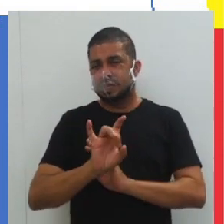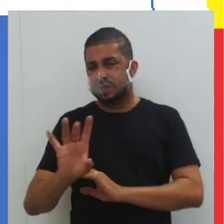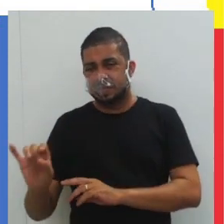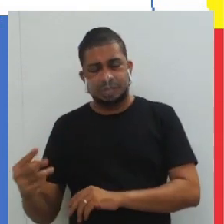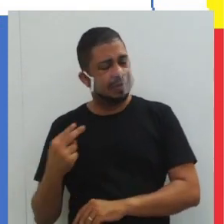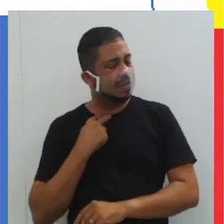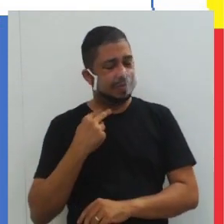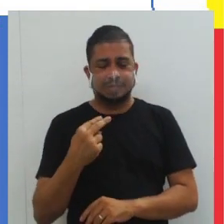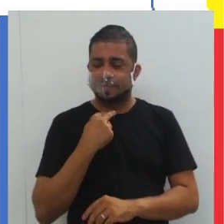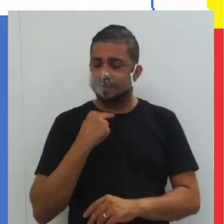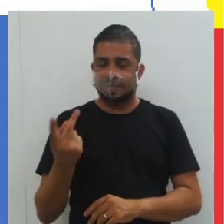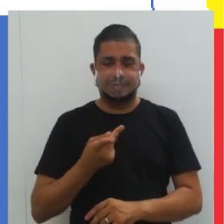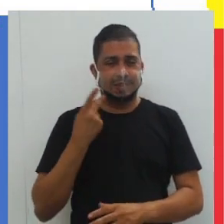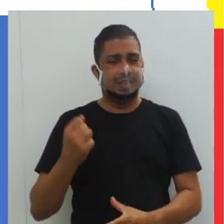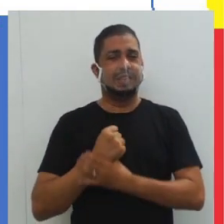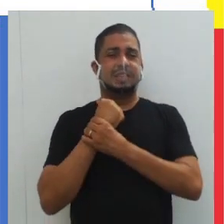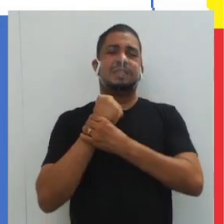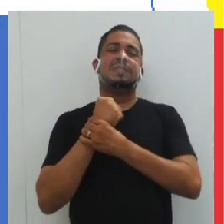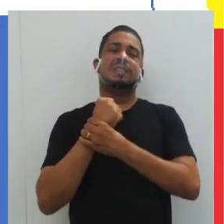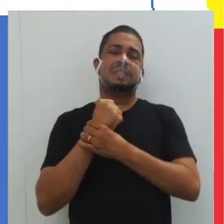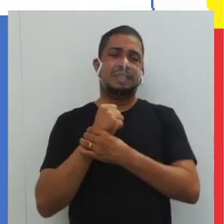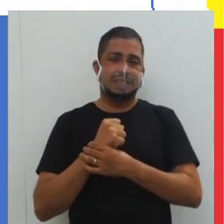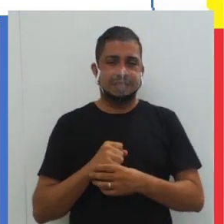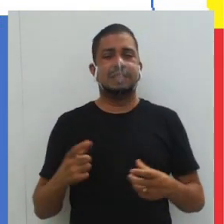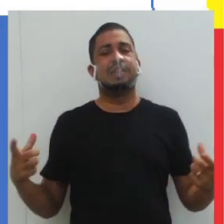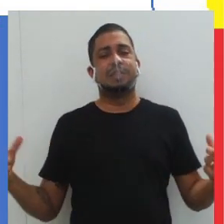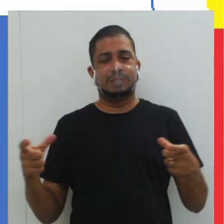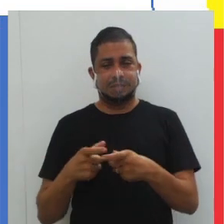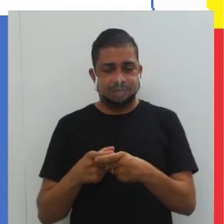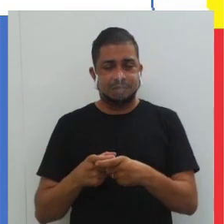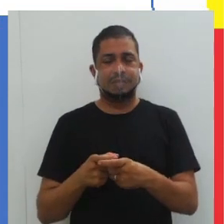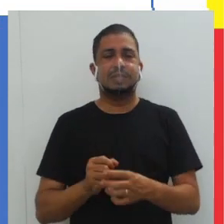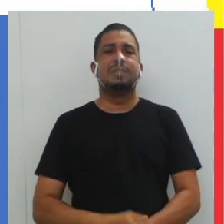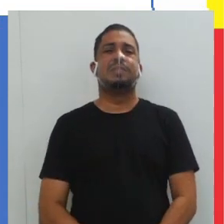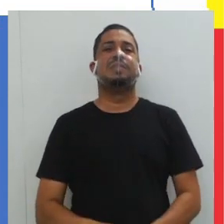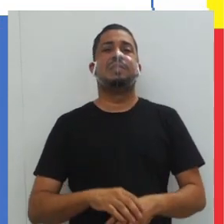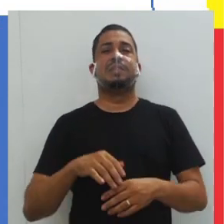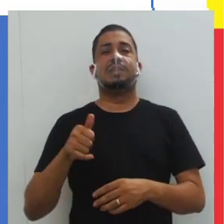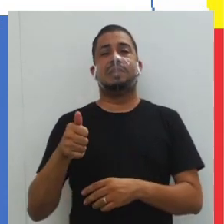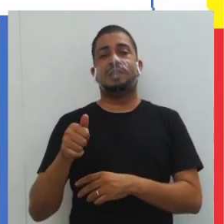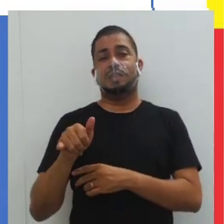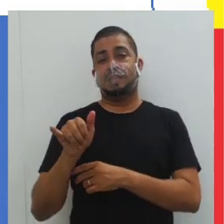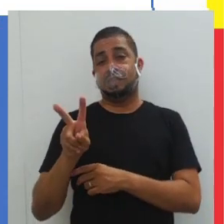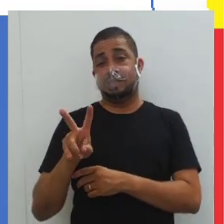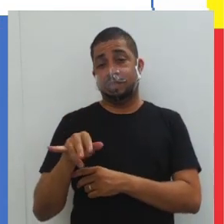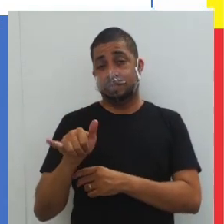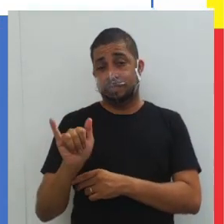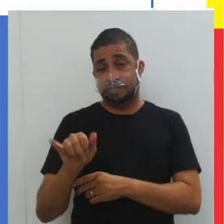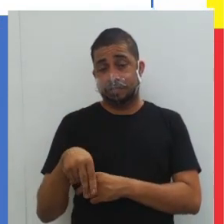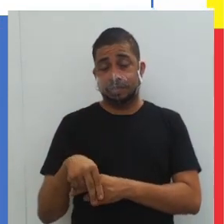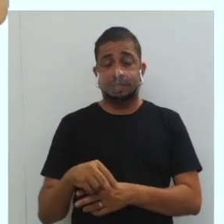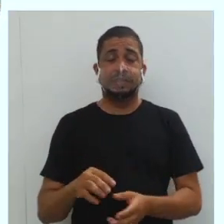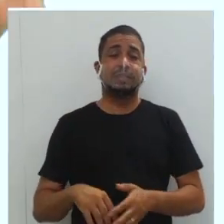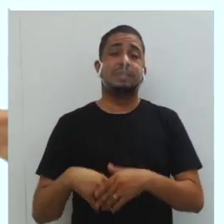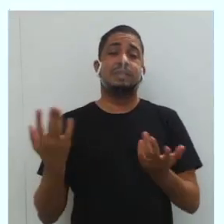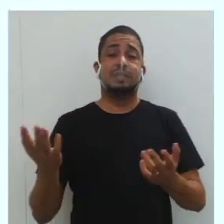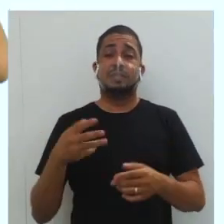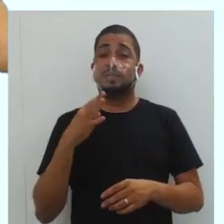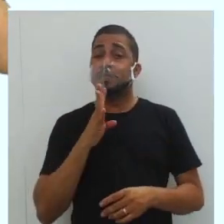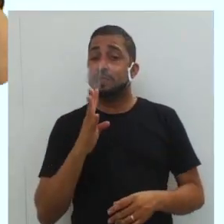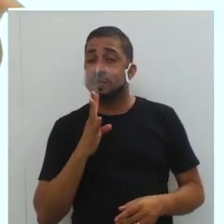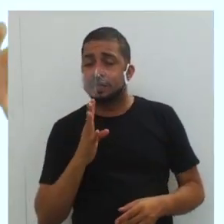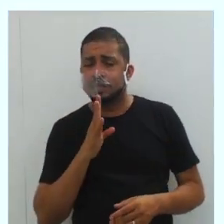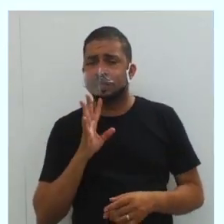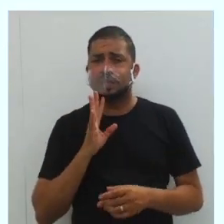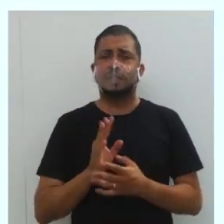podem se dizer defensores das minorias. I am Randy. Então vamos conhecer,